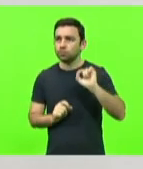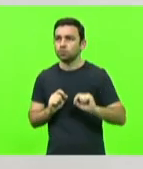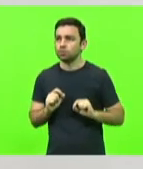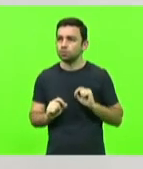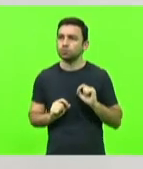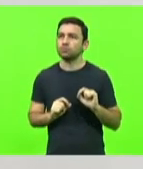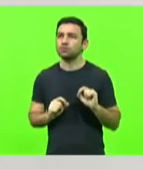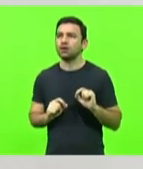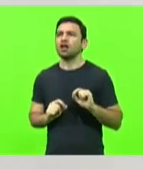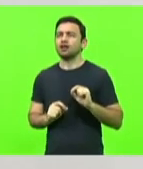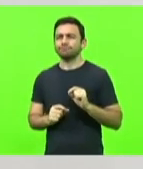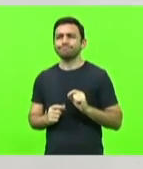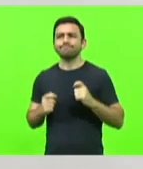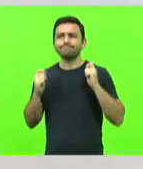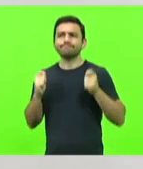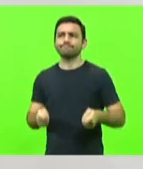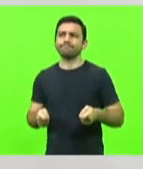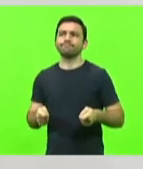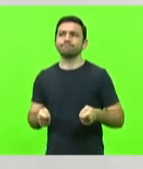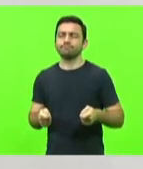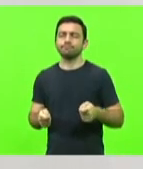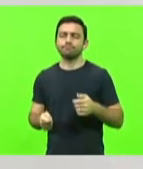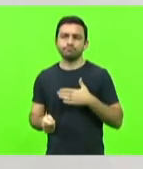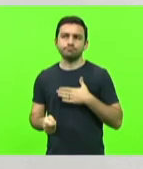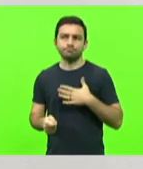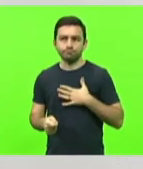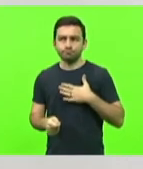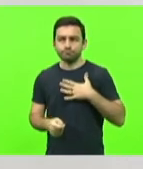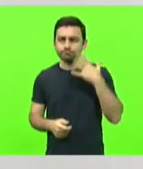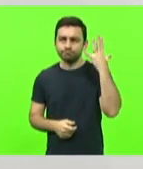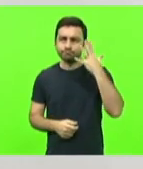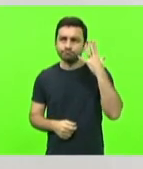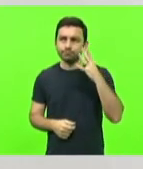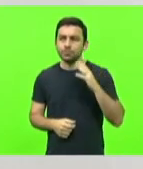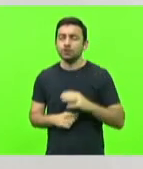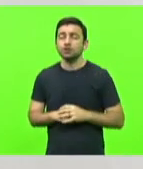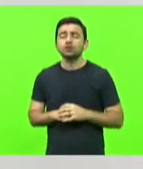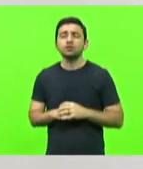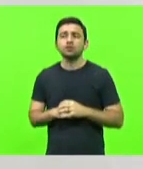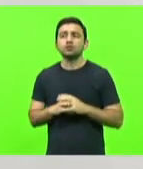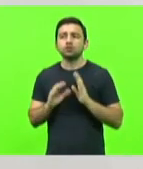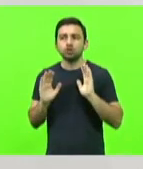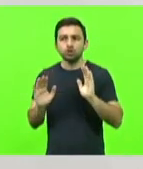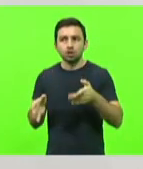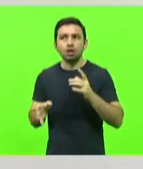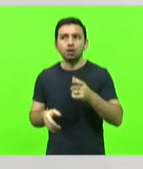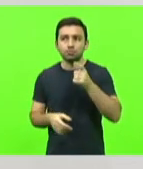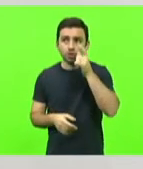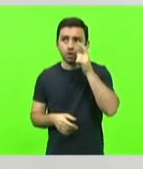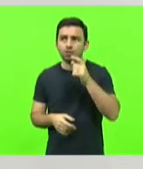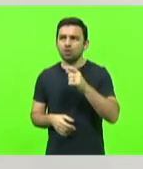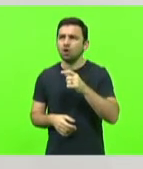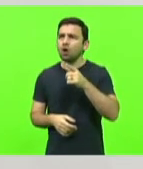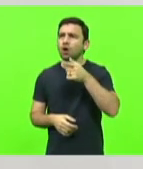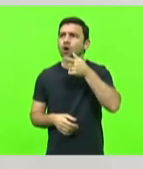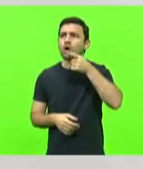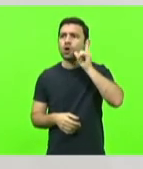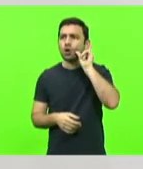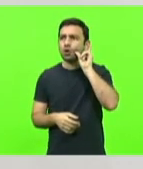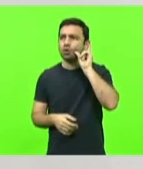contundente, com base no que a gente assistiu ontem, o Brasil todo acompanhou,